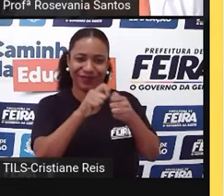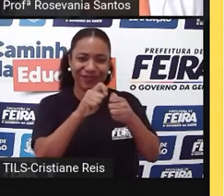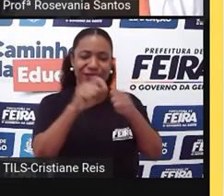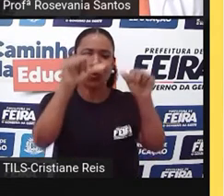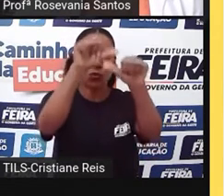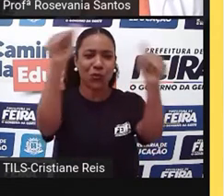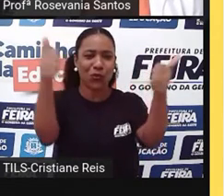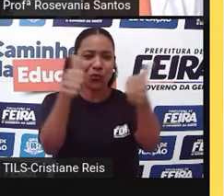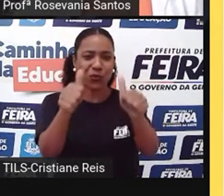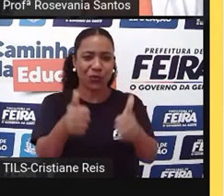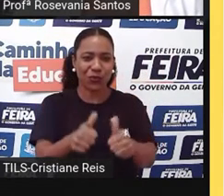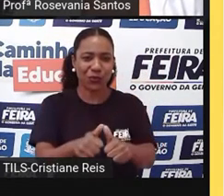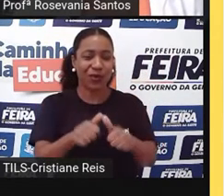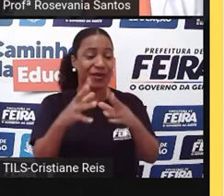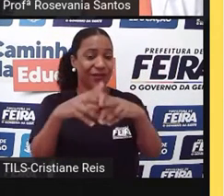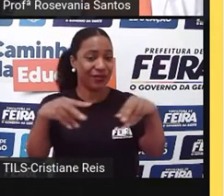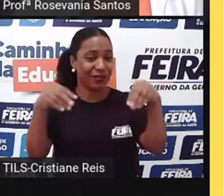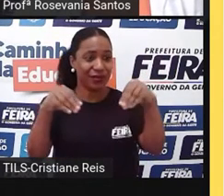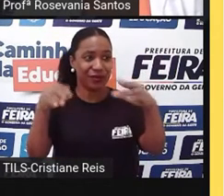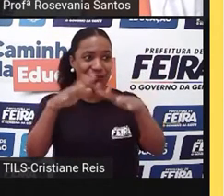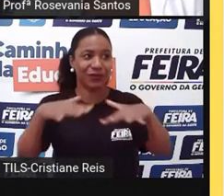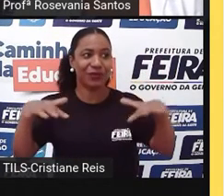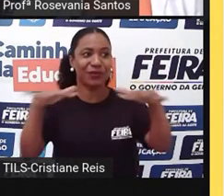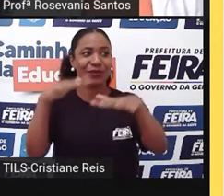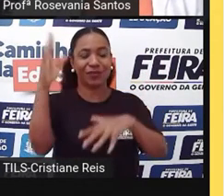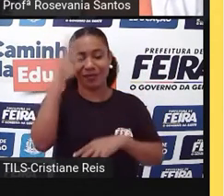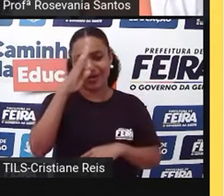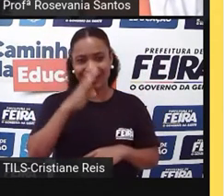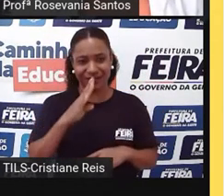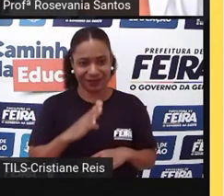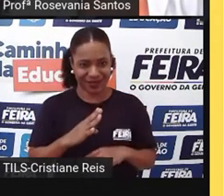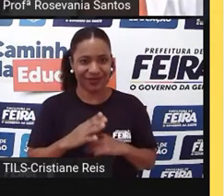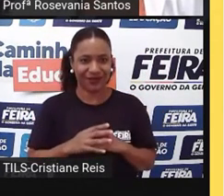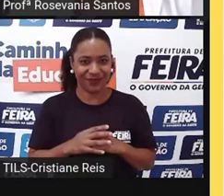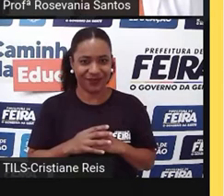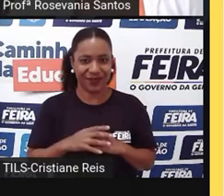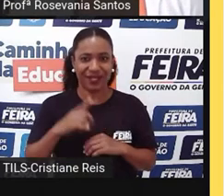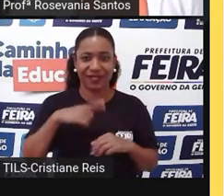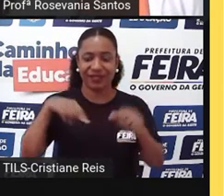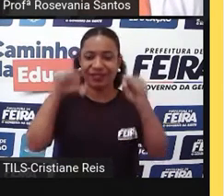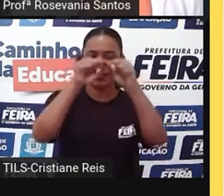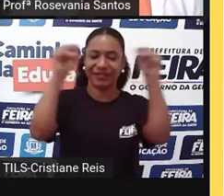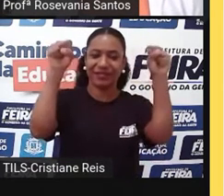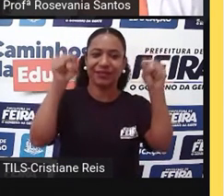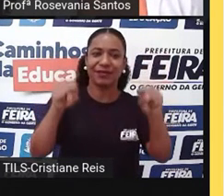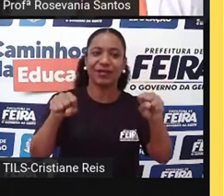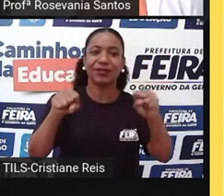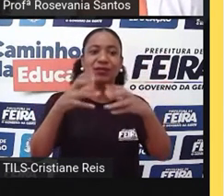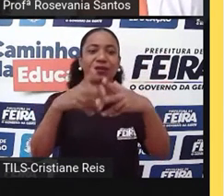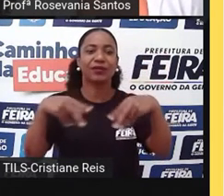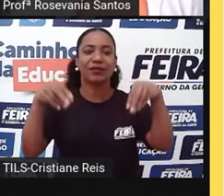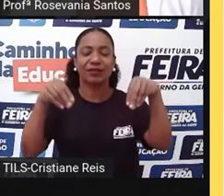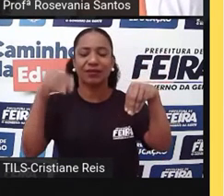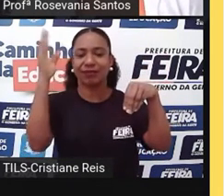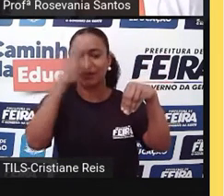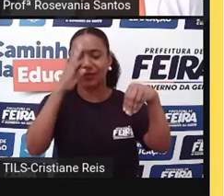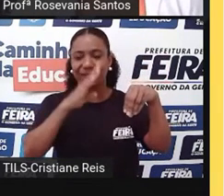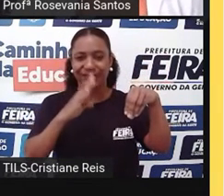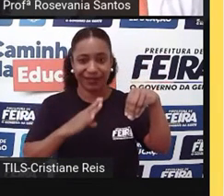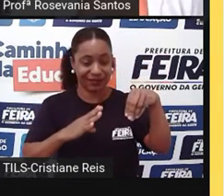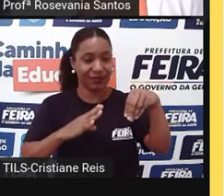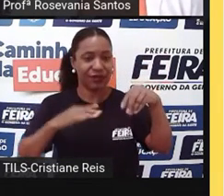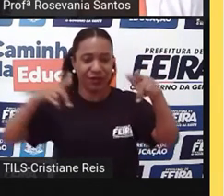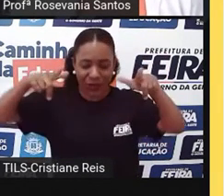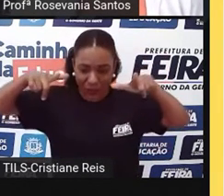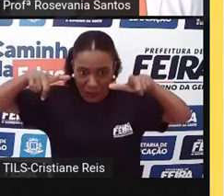o território brasileiro, e realizou um mapeamento sistemático do território brasileiro com o auxílio de imagens